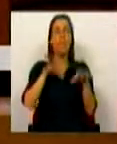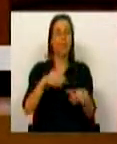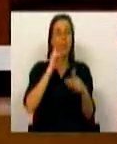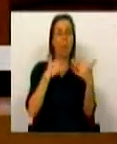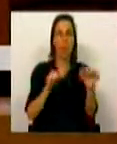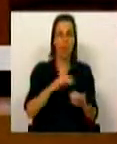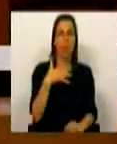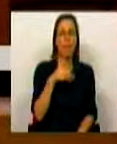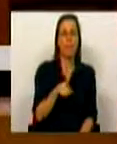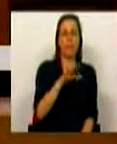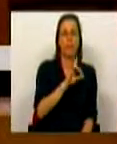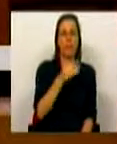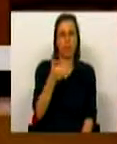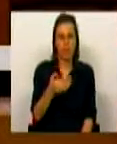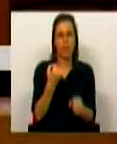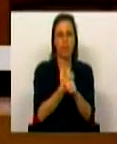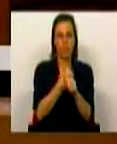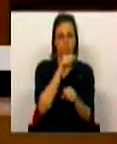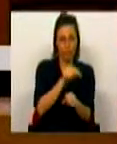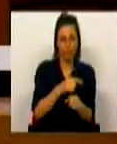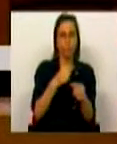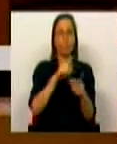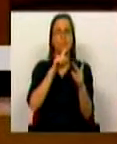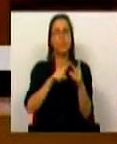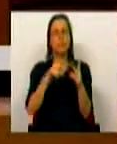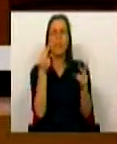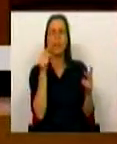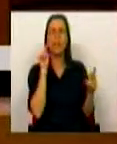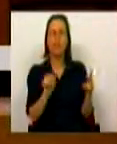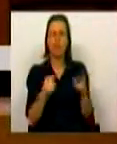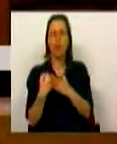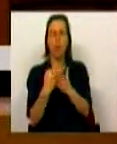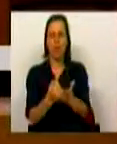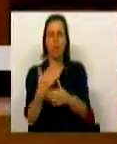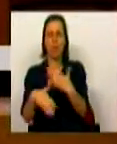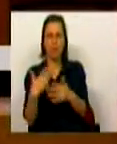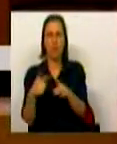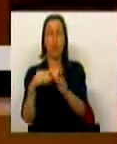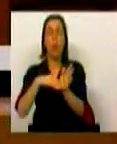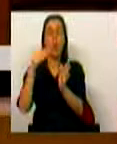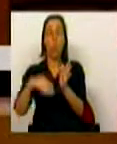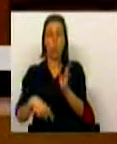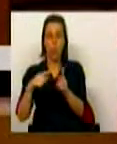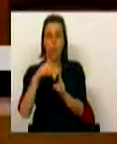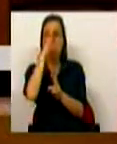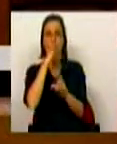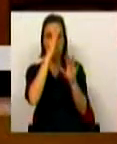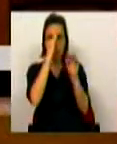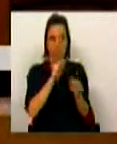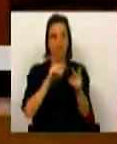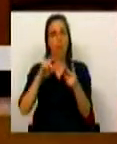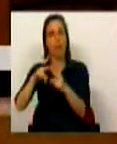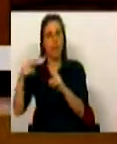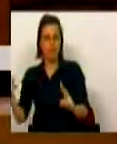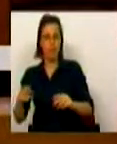de 1.067 assistentes operacionais e cerca de mais de 3 mil assistentes operacionais foram contratados entre o Ministério da Educação e